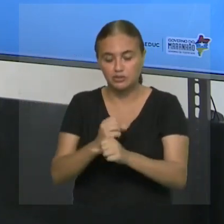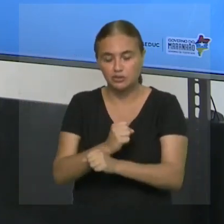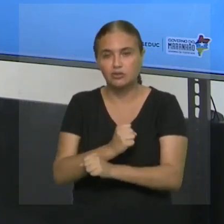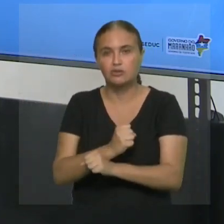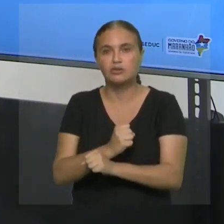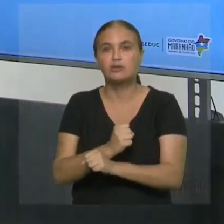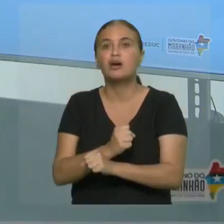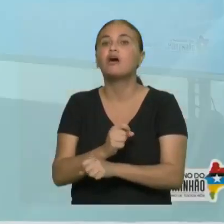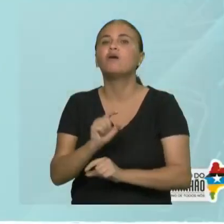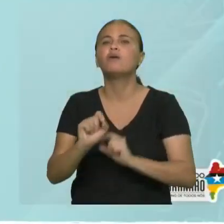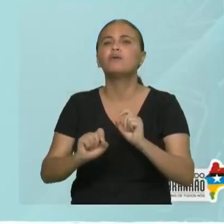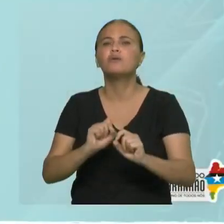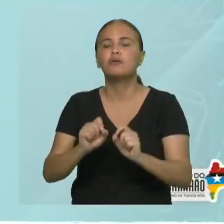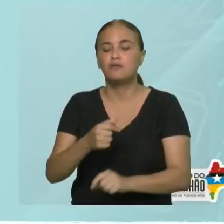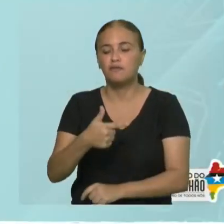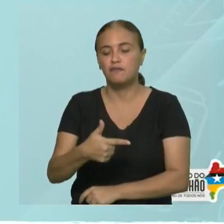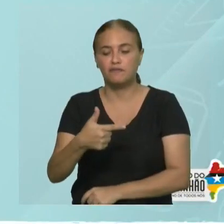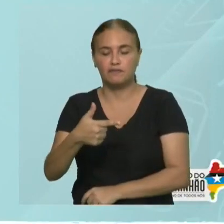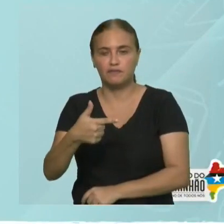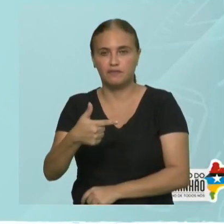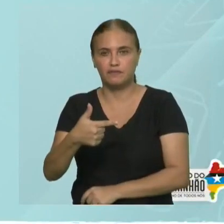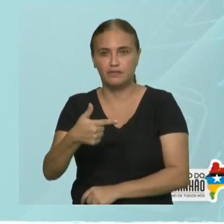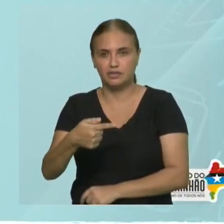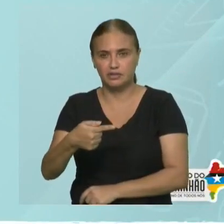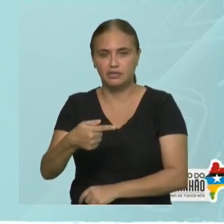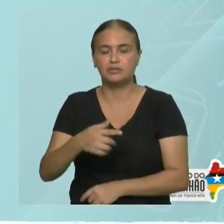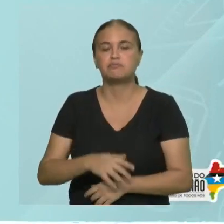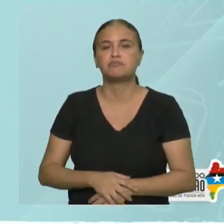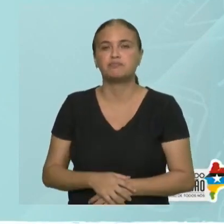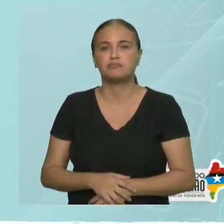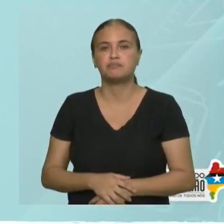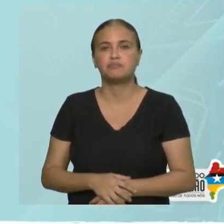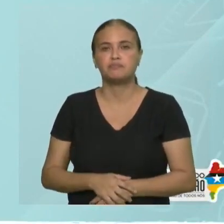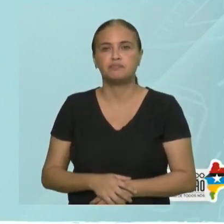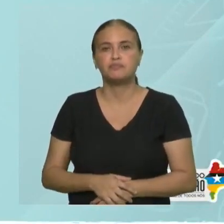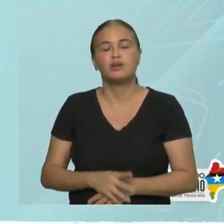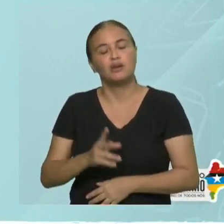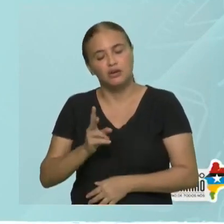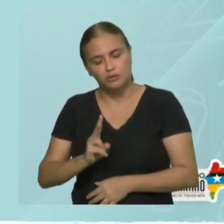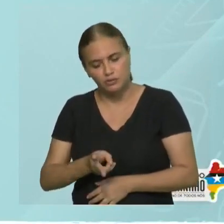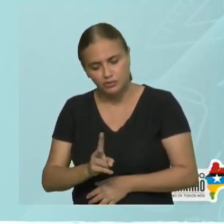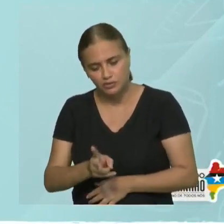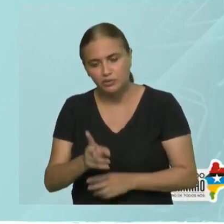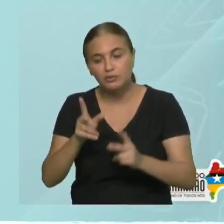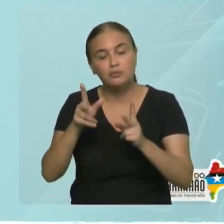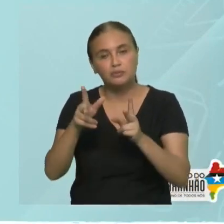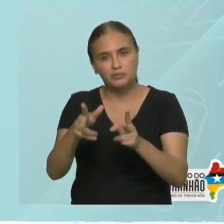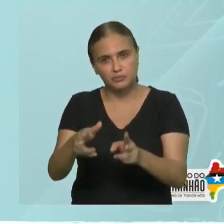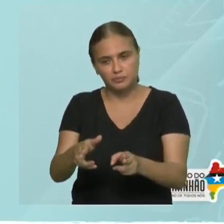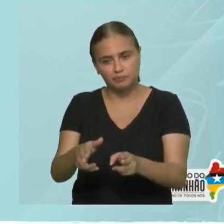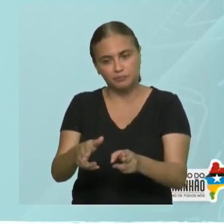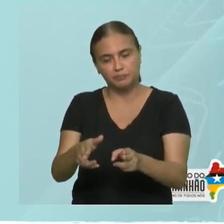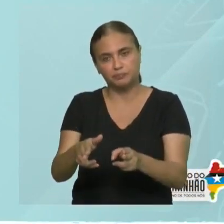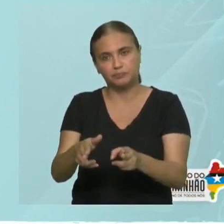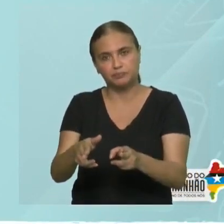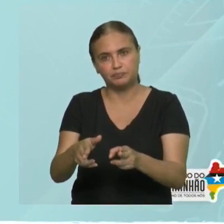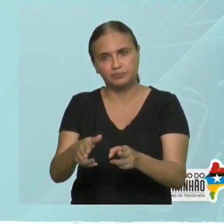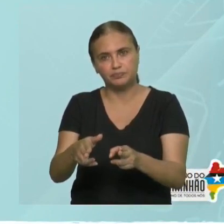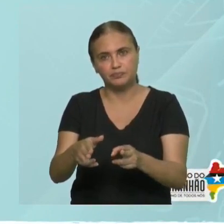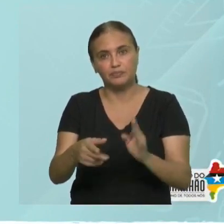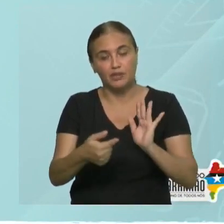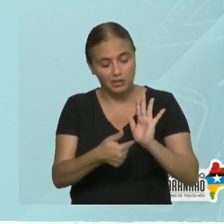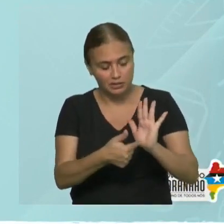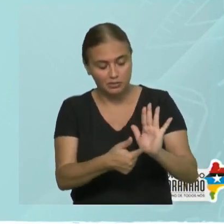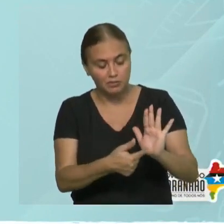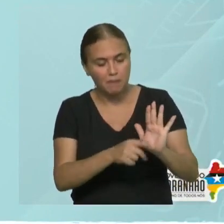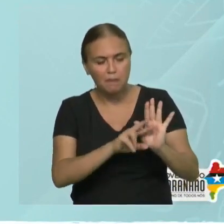15 mais 12, 27. Então, eu continuei fazendo a mesma coisa, mesmo quando apareceu mais